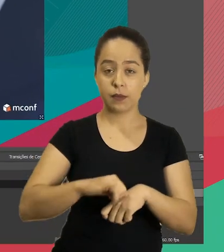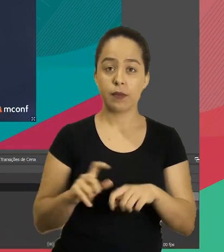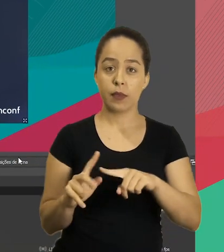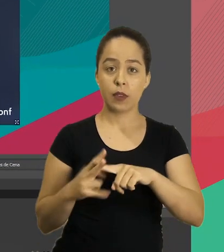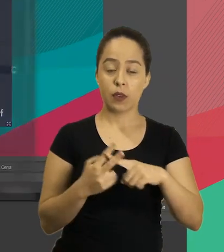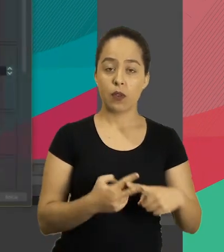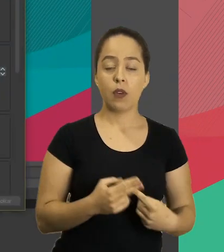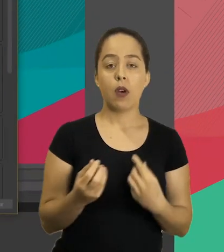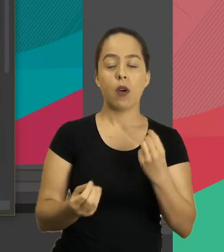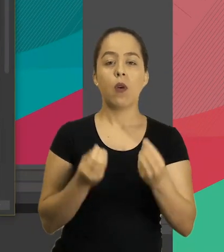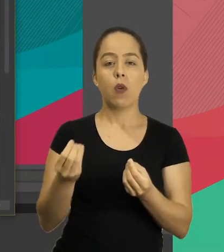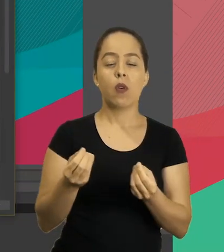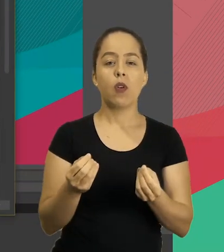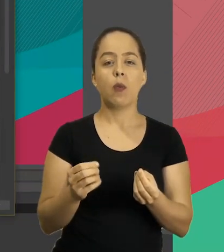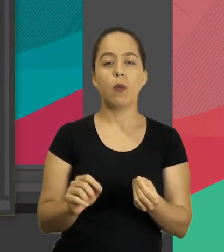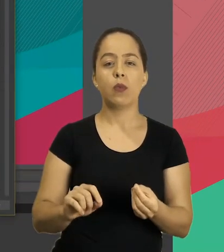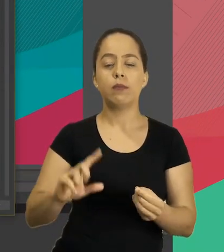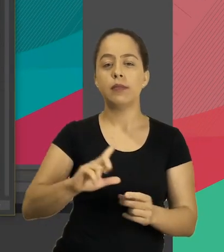configurações